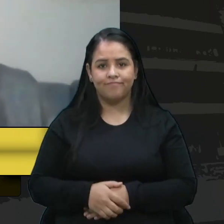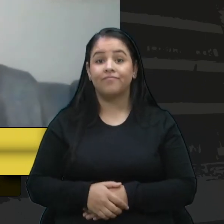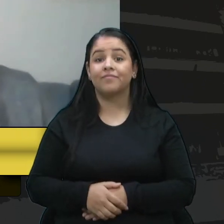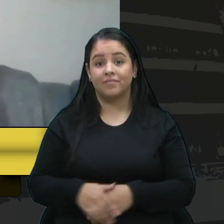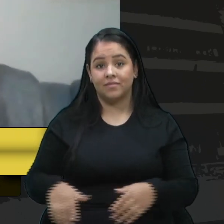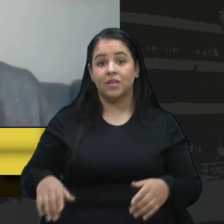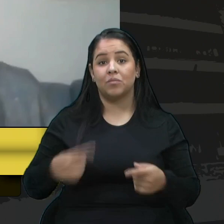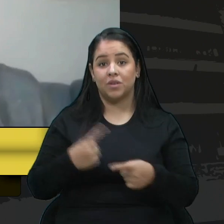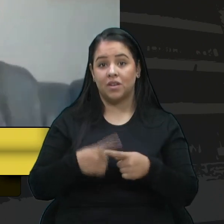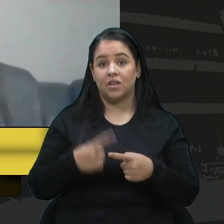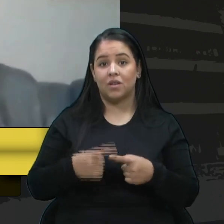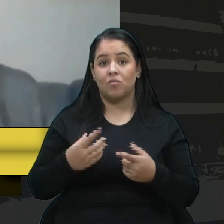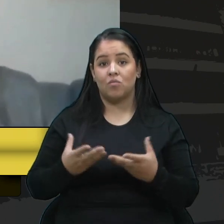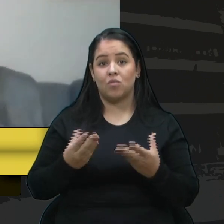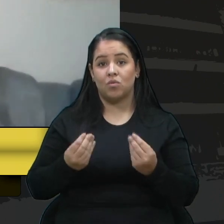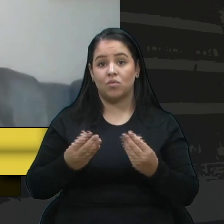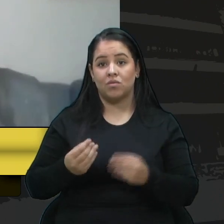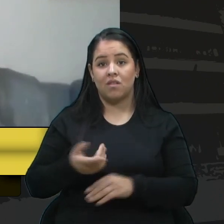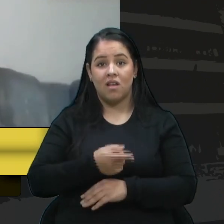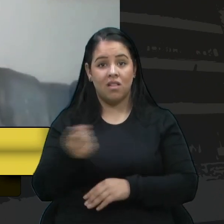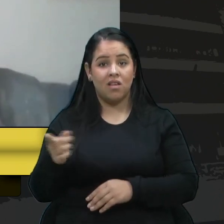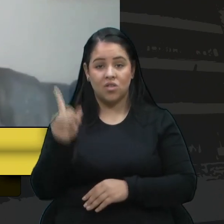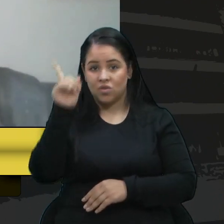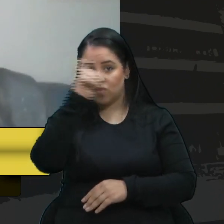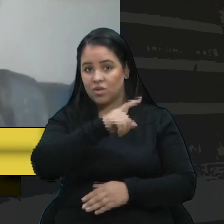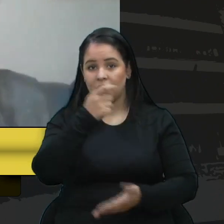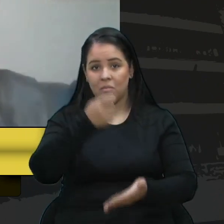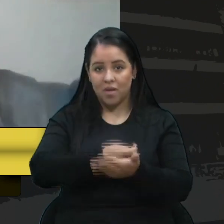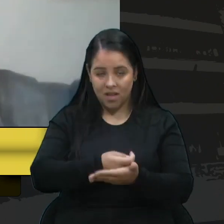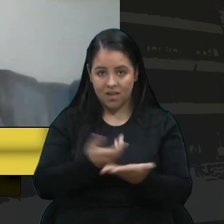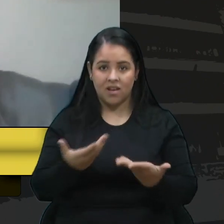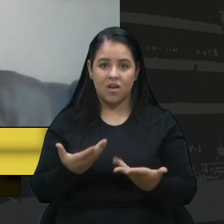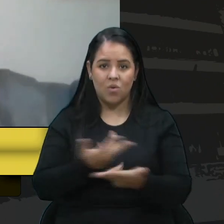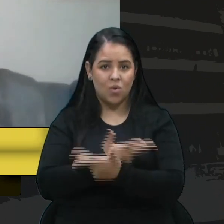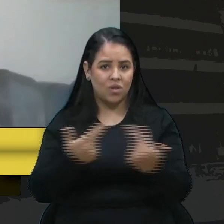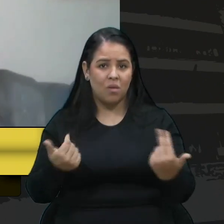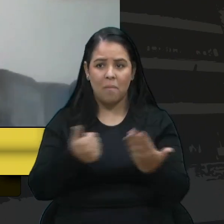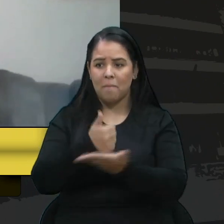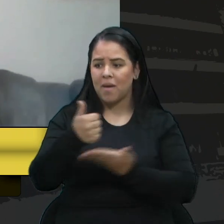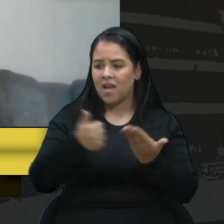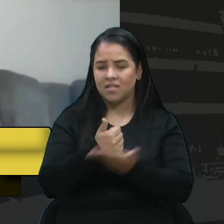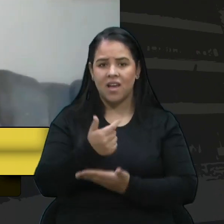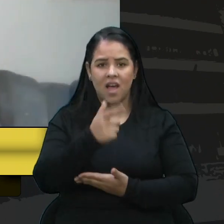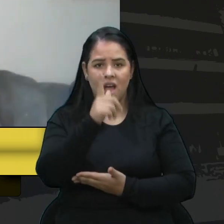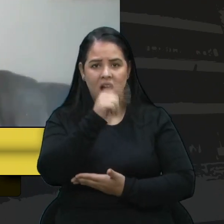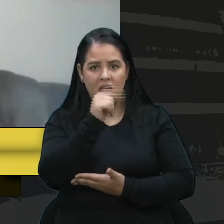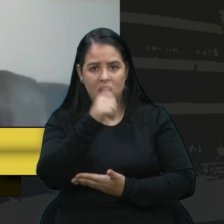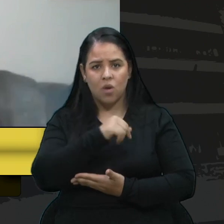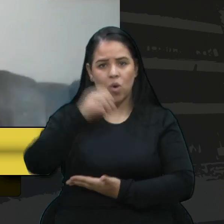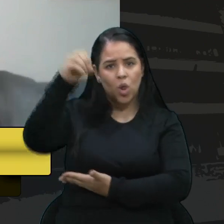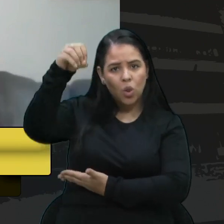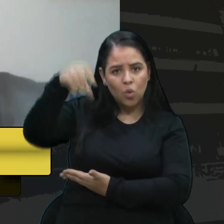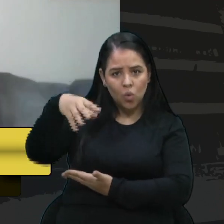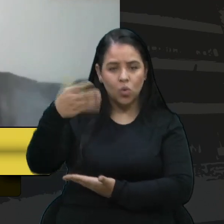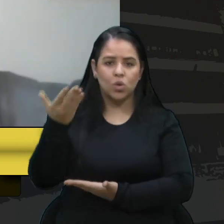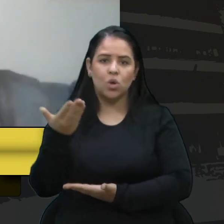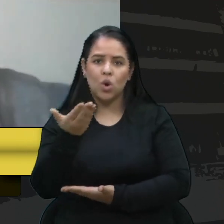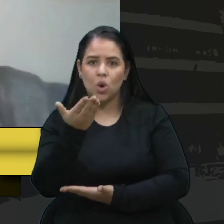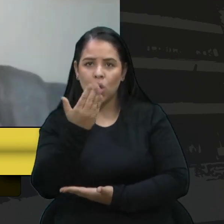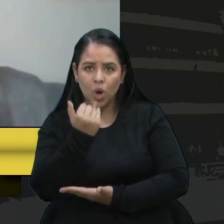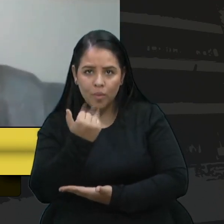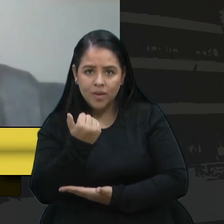inclusive, têm dificuldade de pagar as suas contas de sobrevivência básica, como água, luz, alimentação.